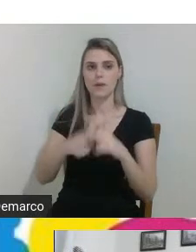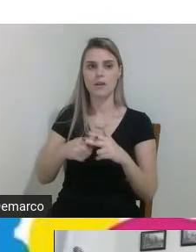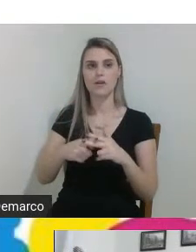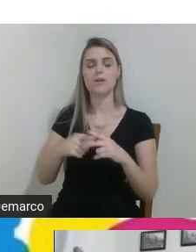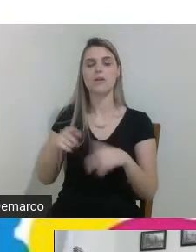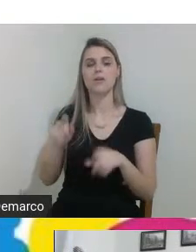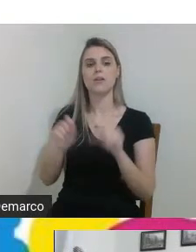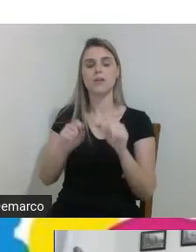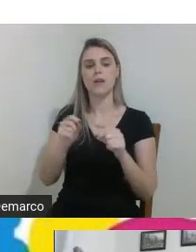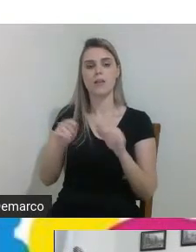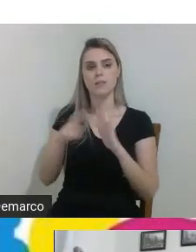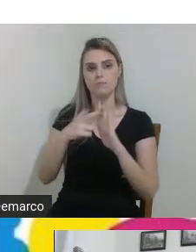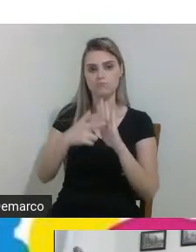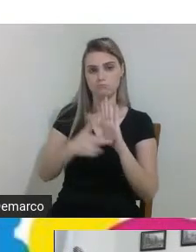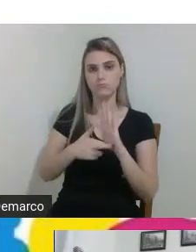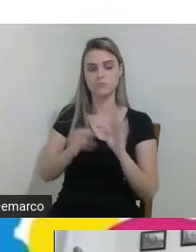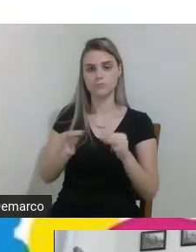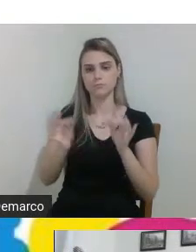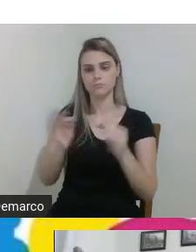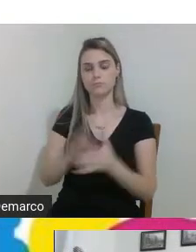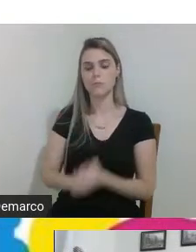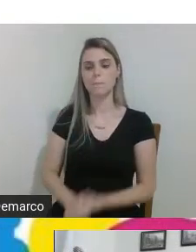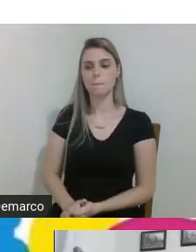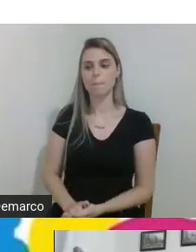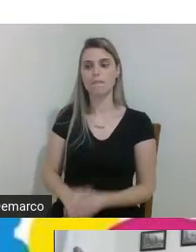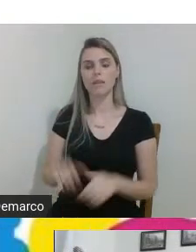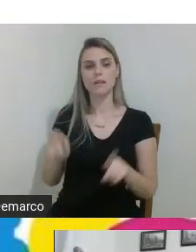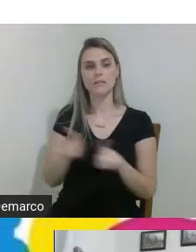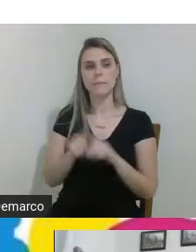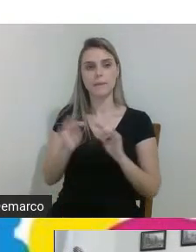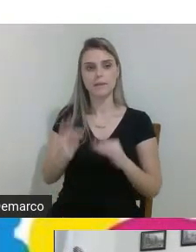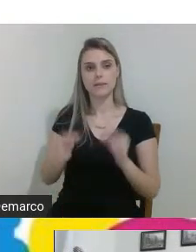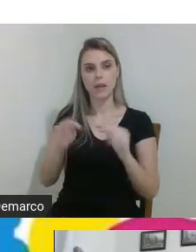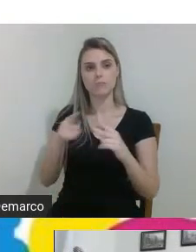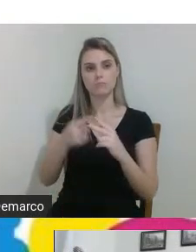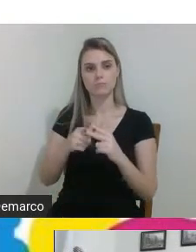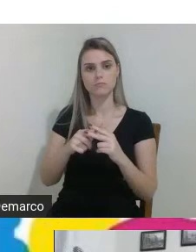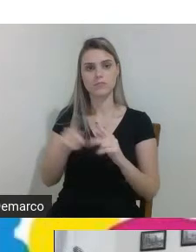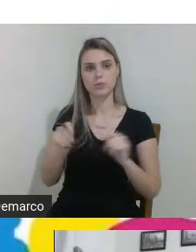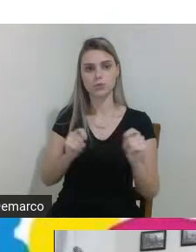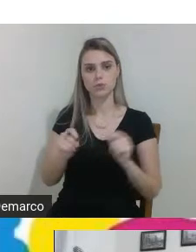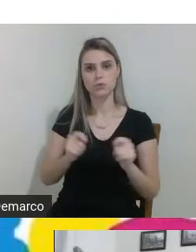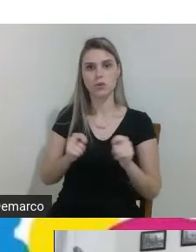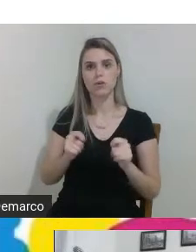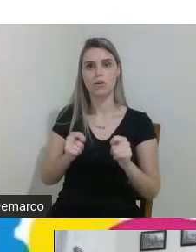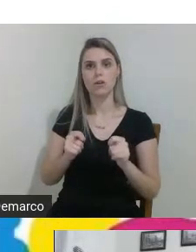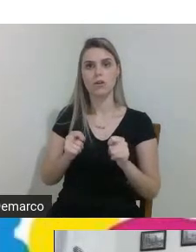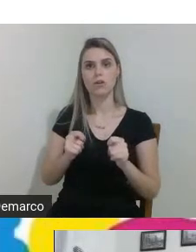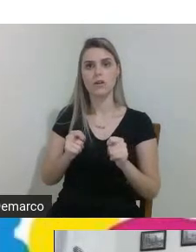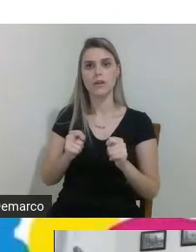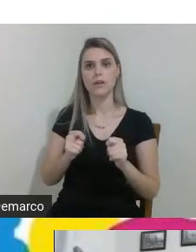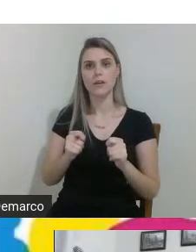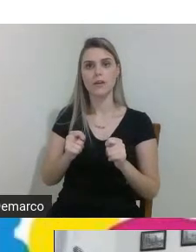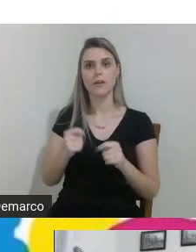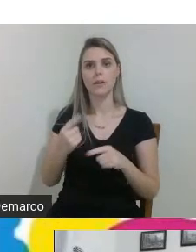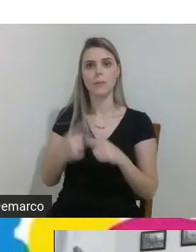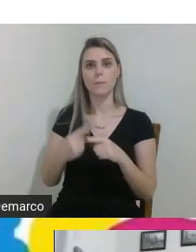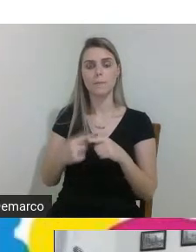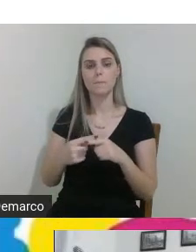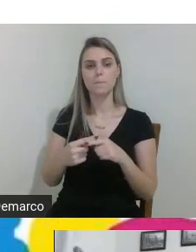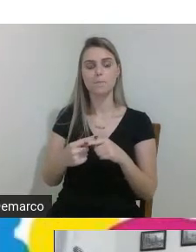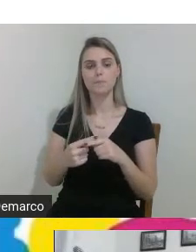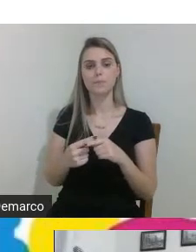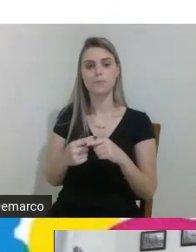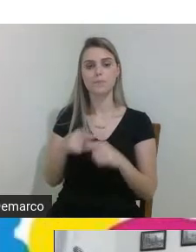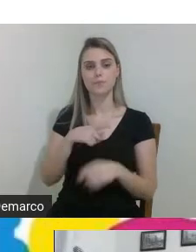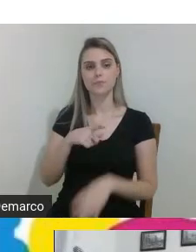e também além disso técnico e mecânica controla processo de fabricação aplica técnicas de medição e